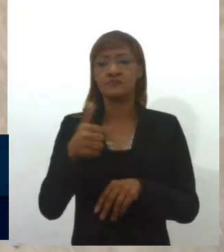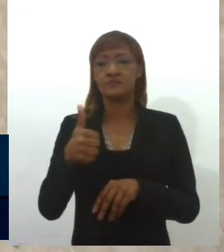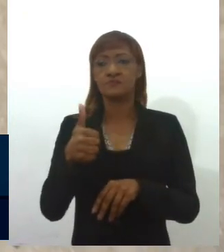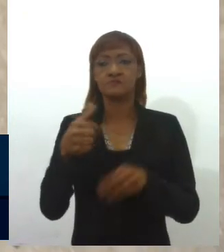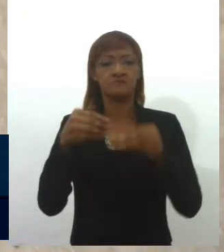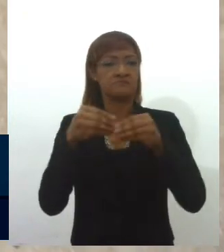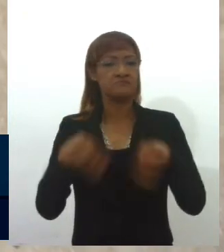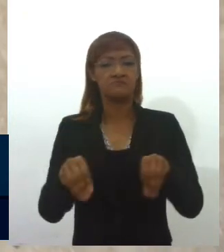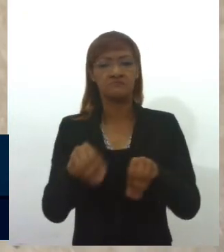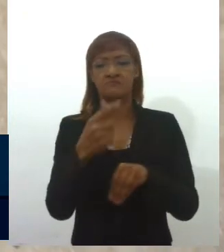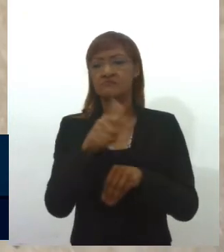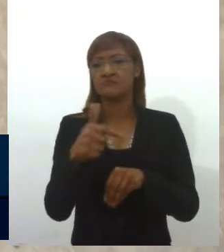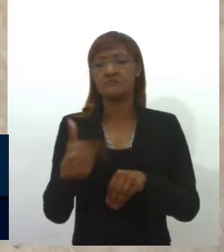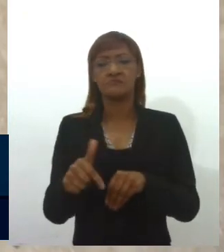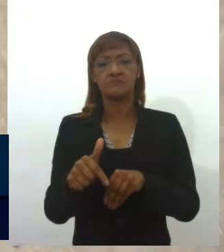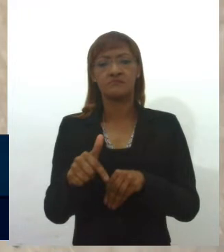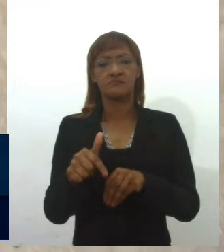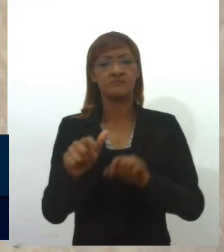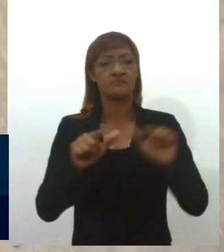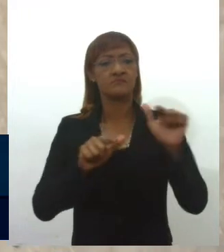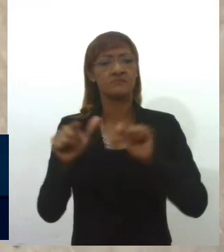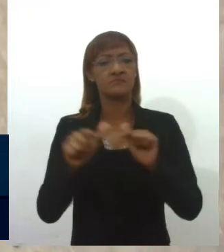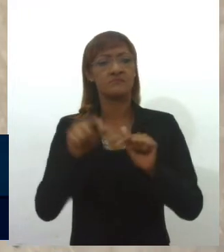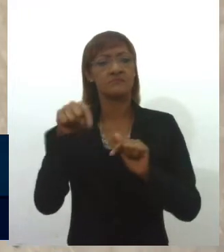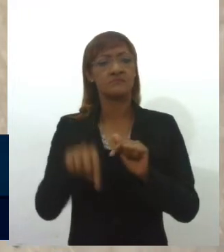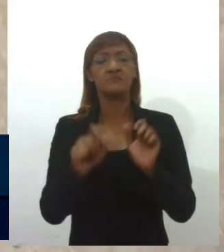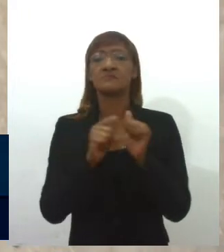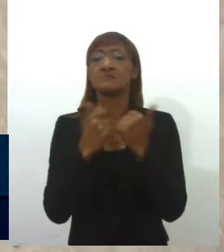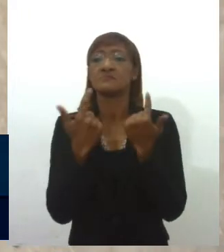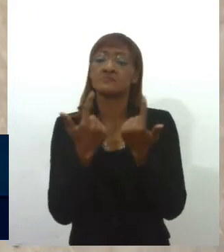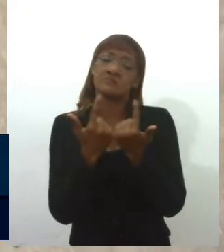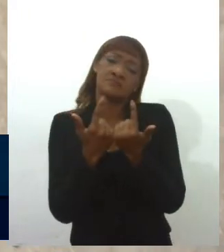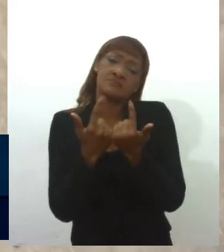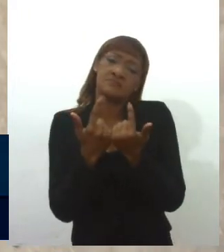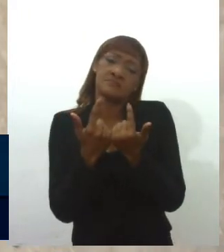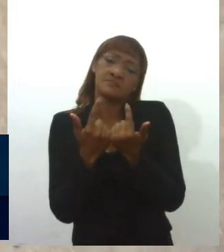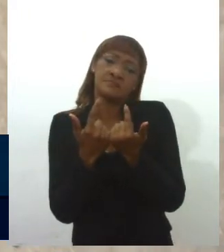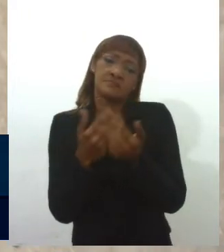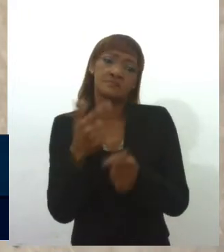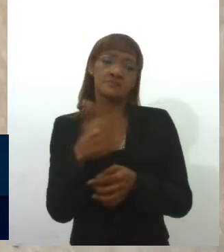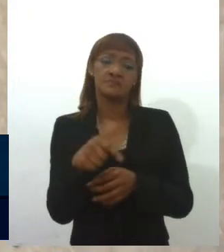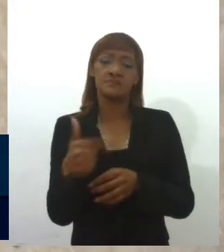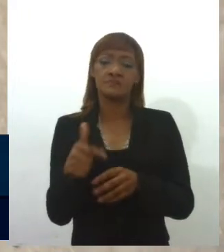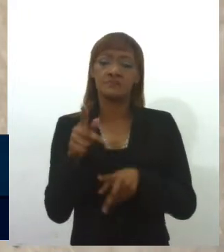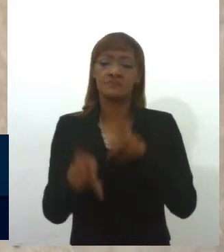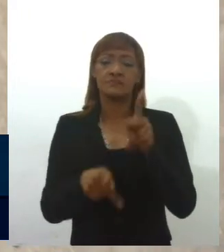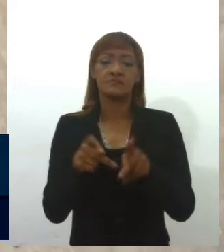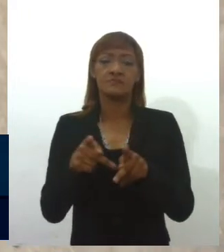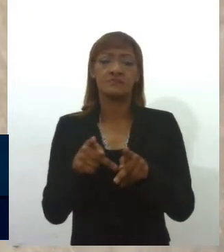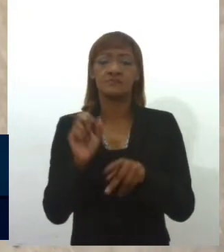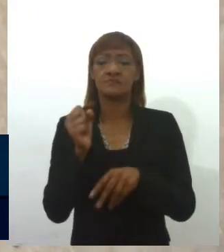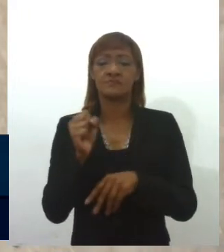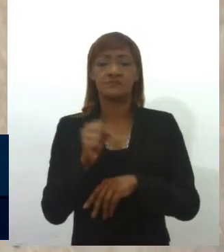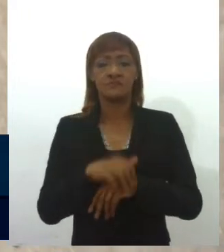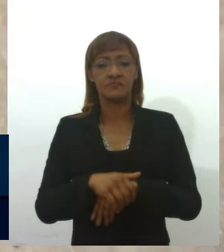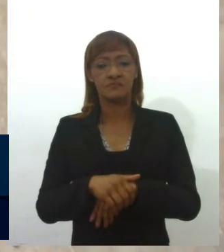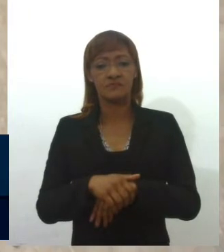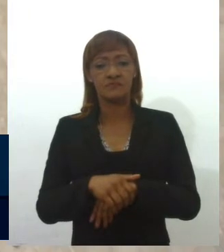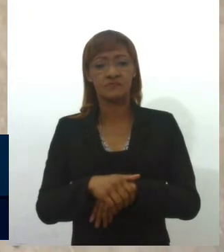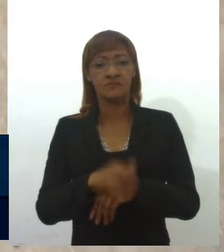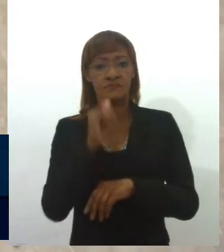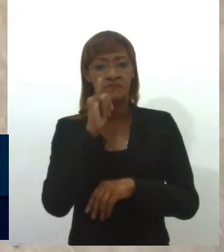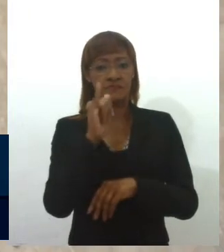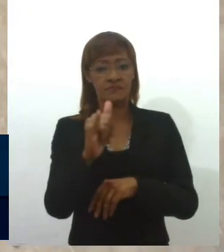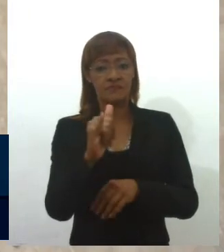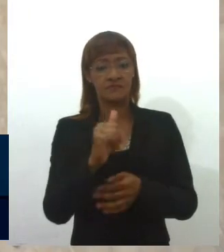para os trabalhos da Casa e sem nenhum prejuízo para o povo sergipano. Mas, mandando um recado,